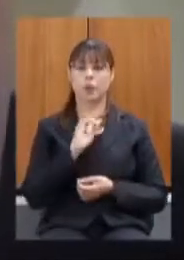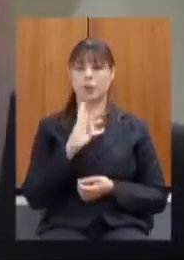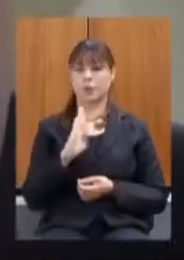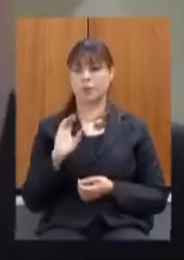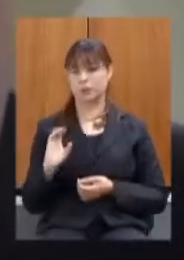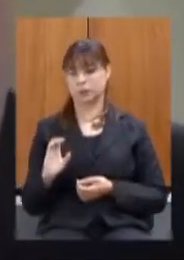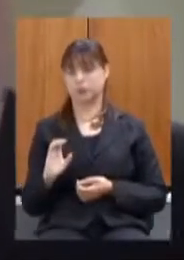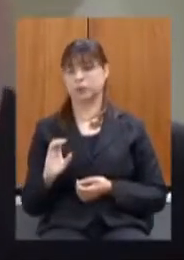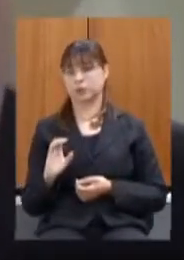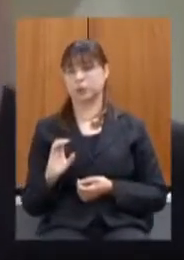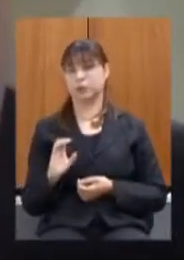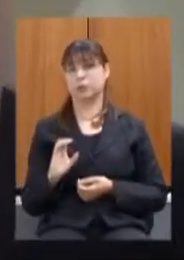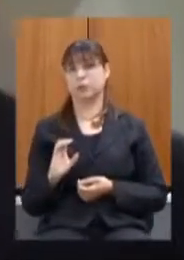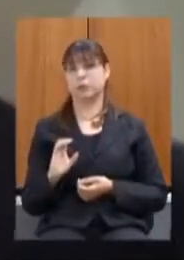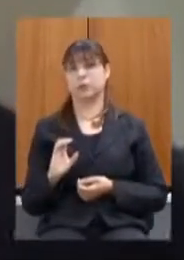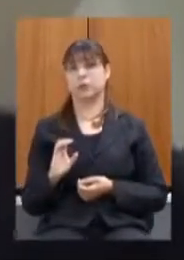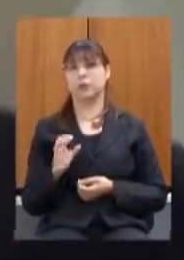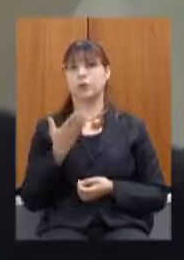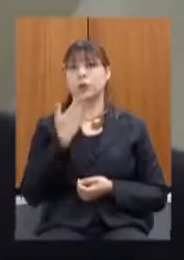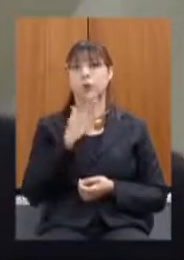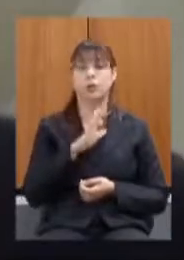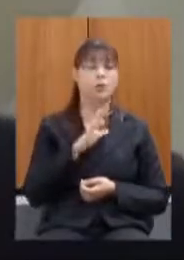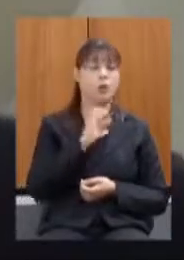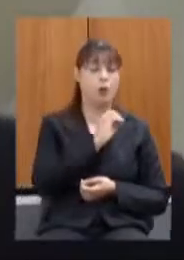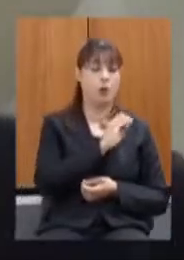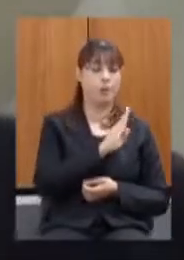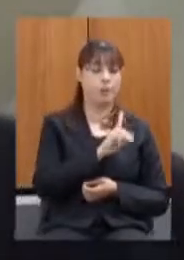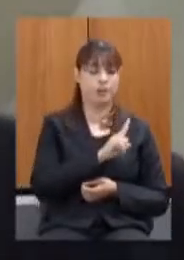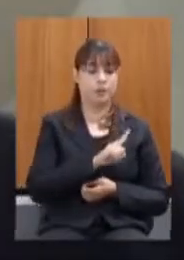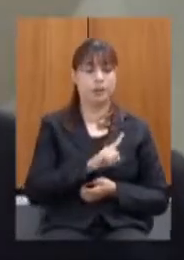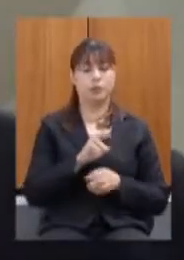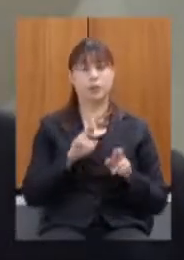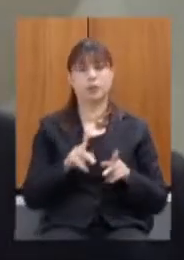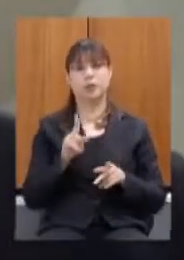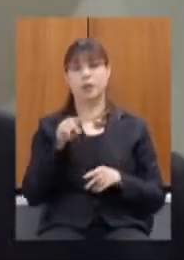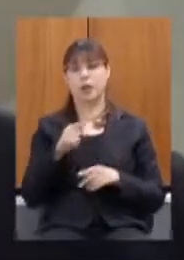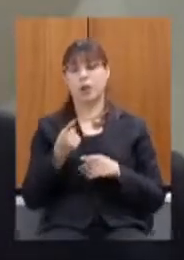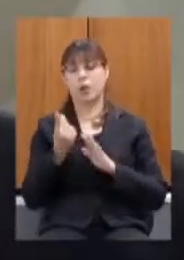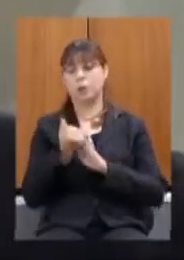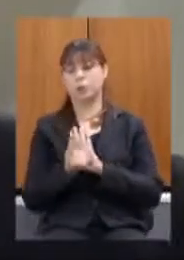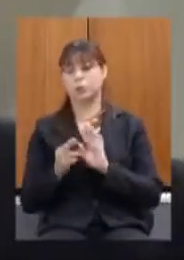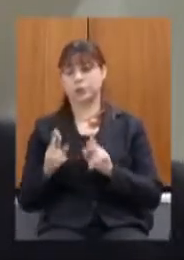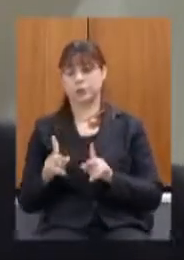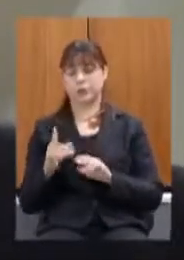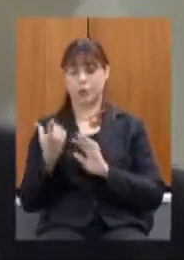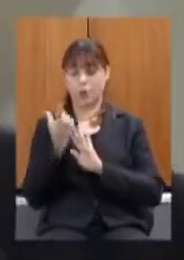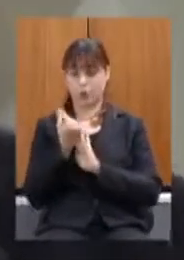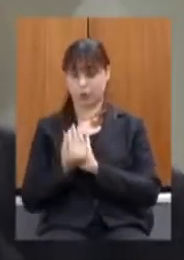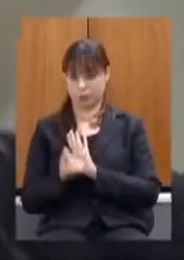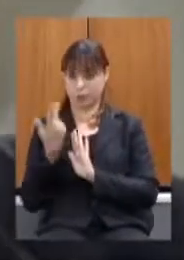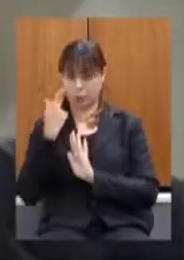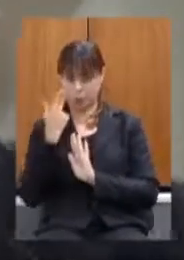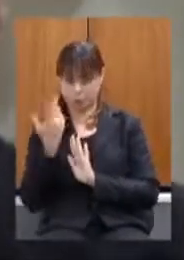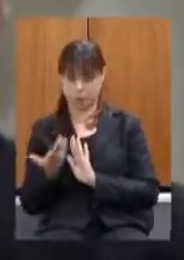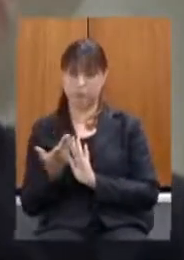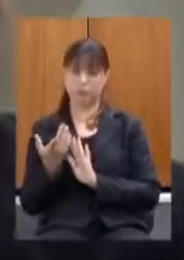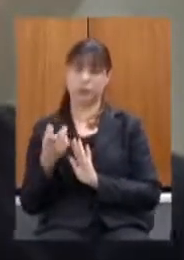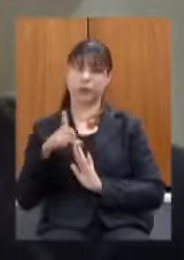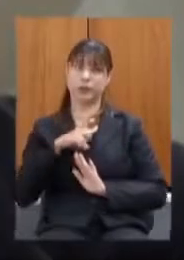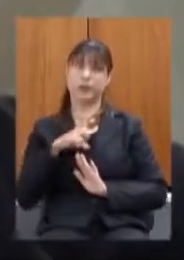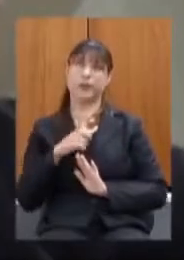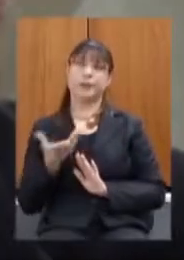é qual que é a diferença do obz pra realização do orçamento tradicional o orçamento tradicional você pega